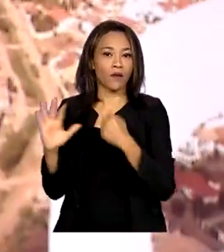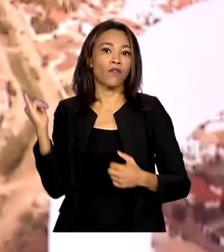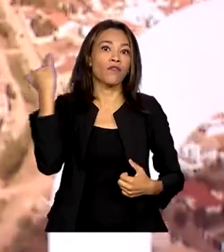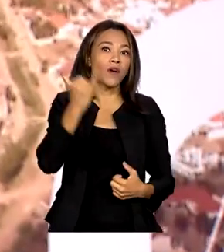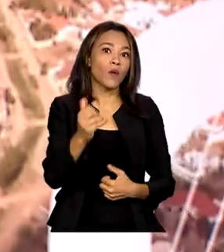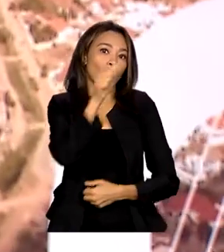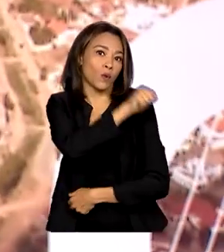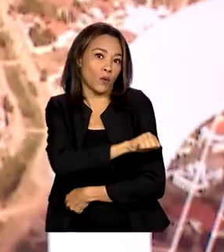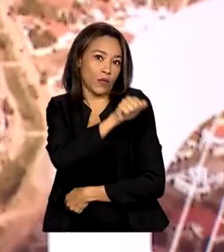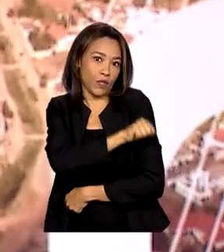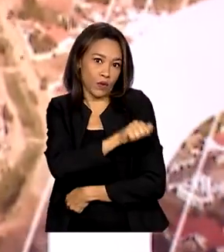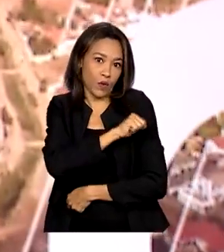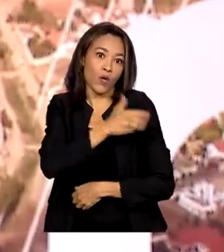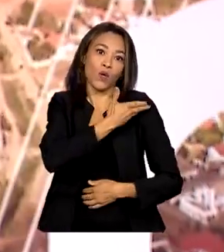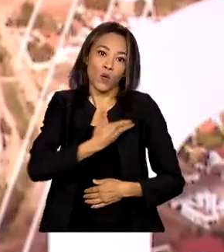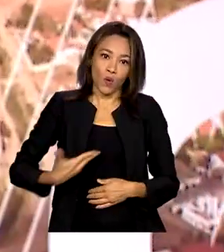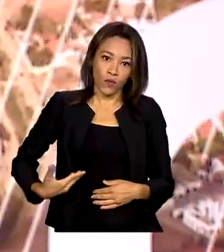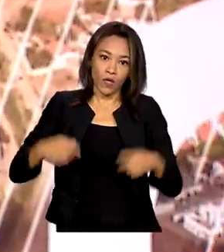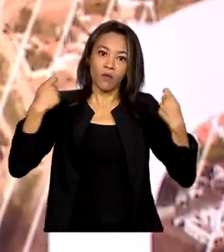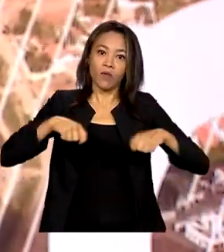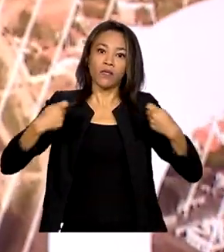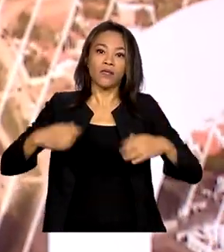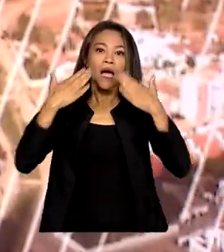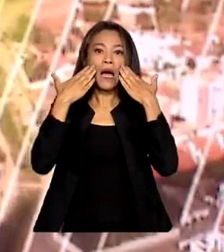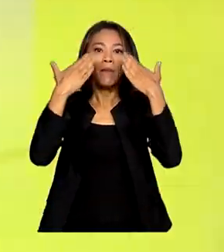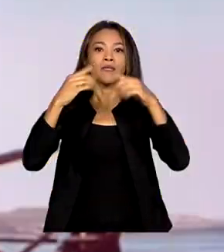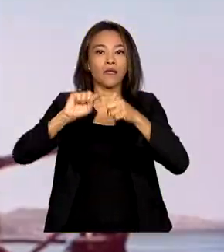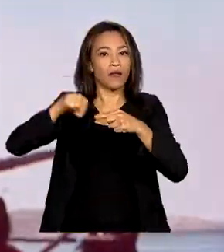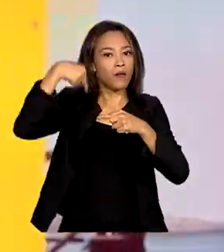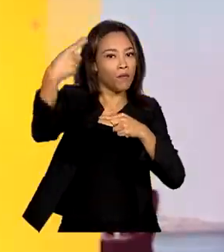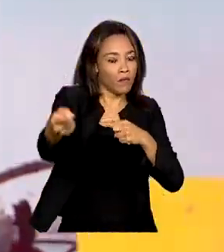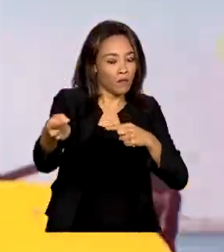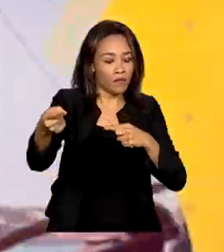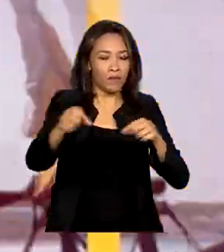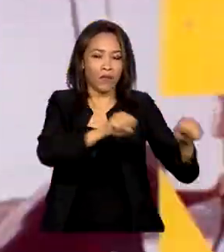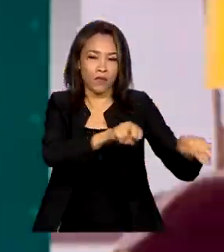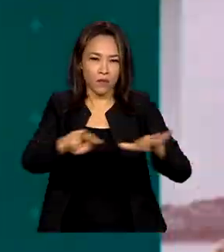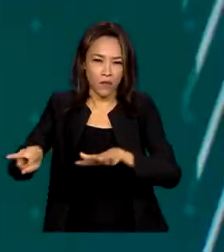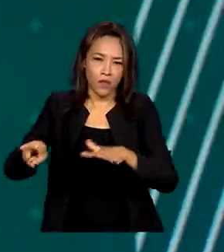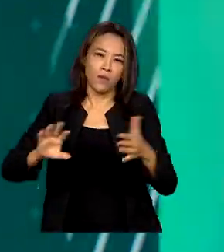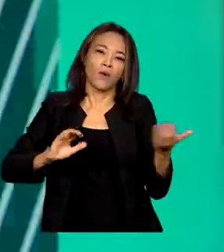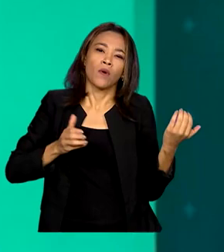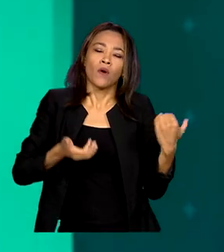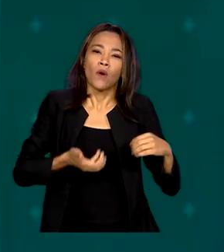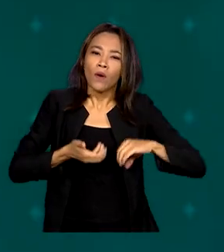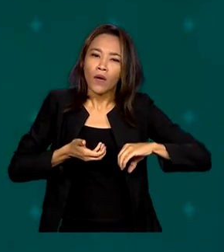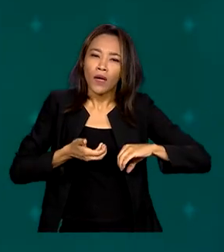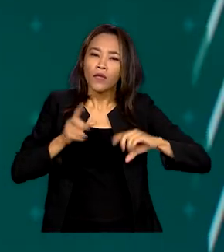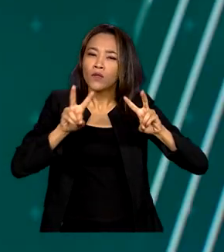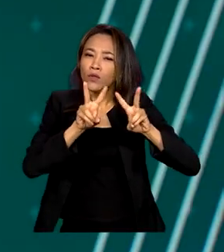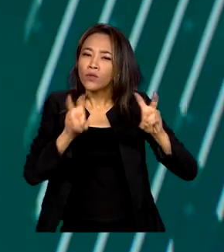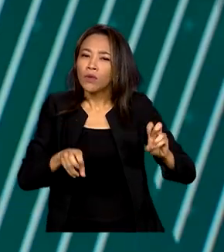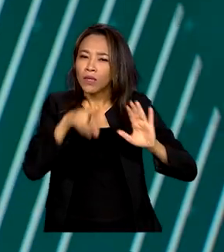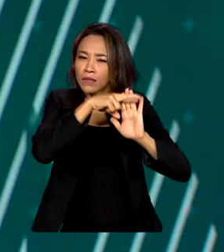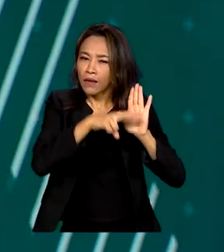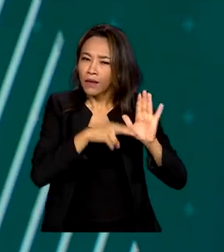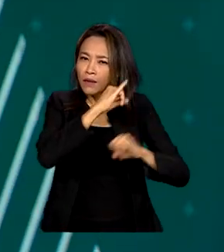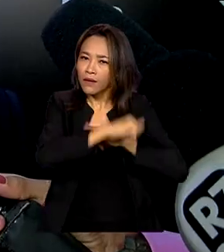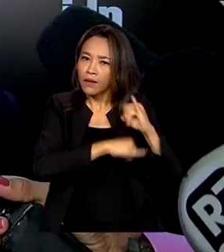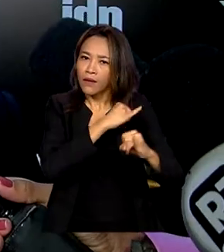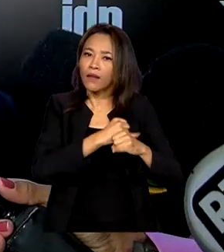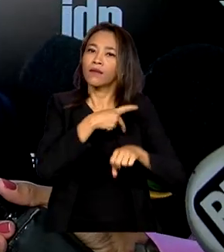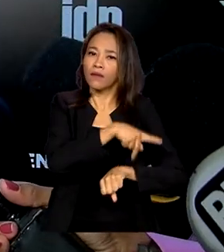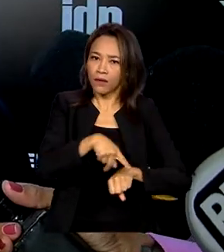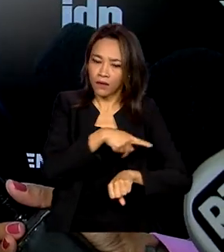que o governo deve apresentar na próxima semana ao Congresso Nacional uma proposta de regulação da internet no país.